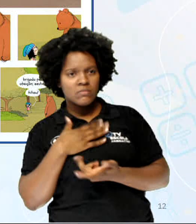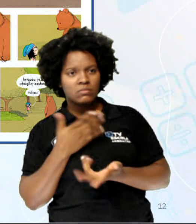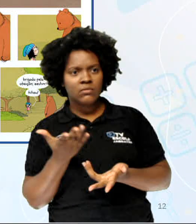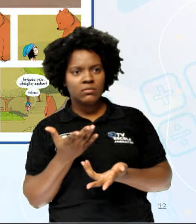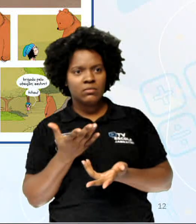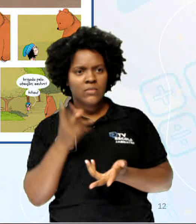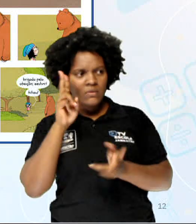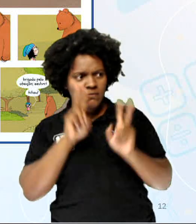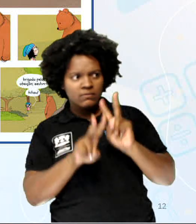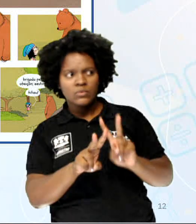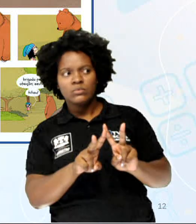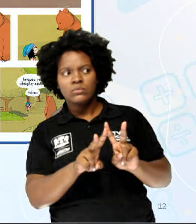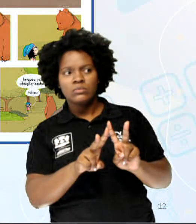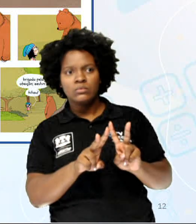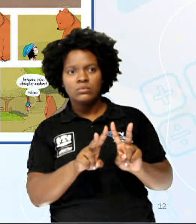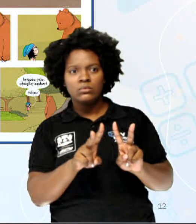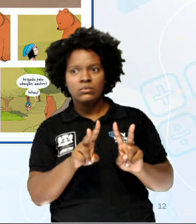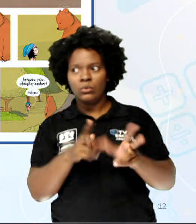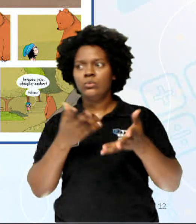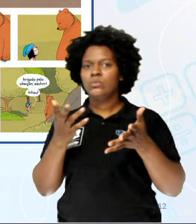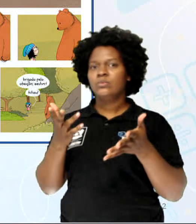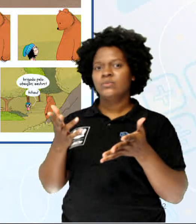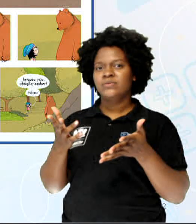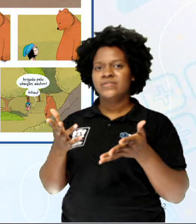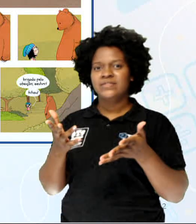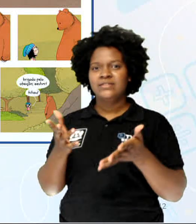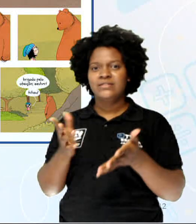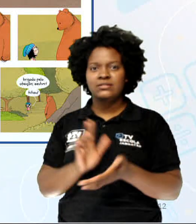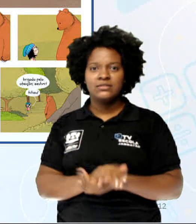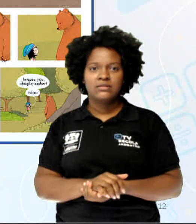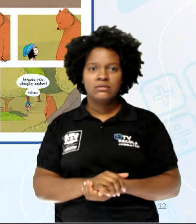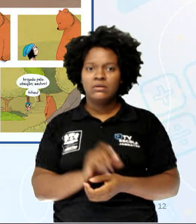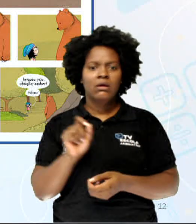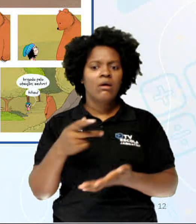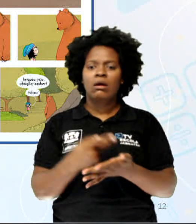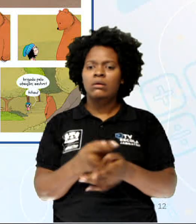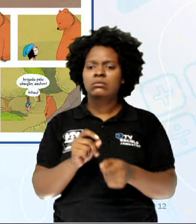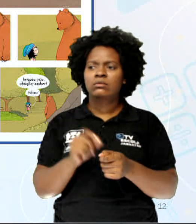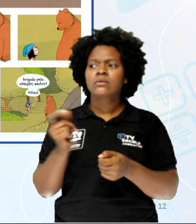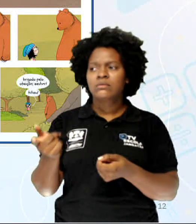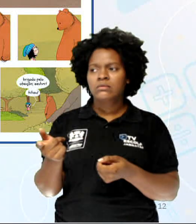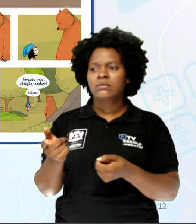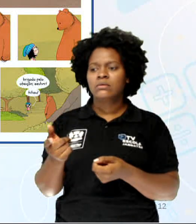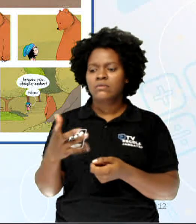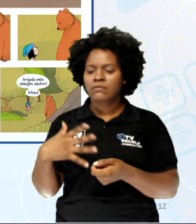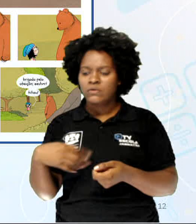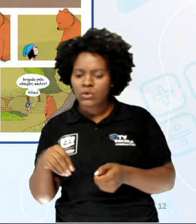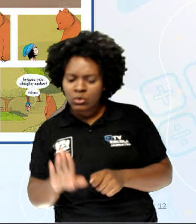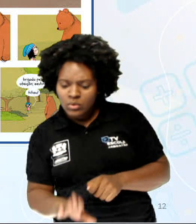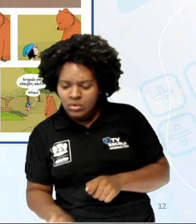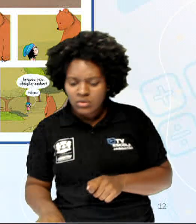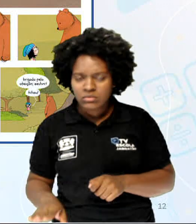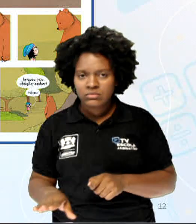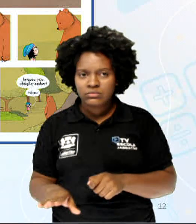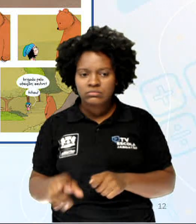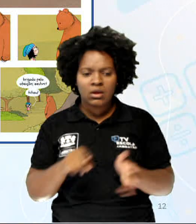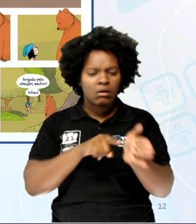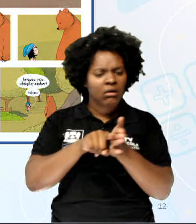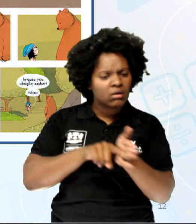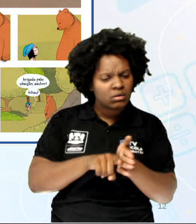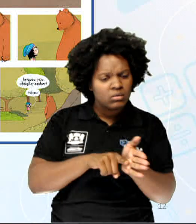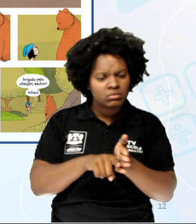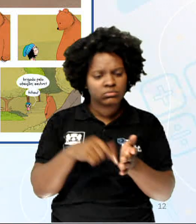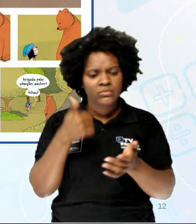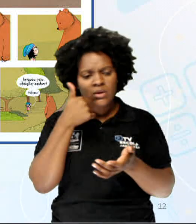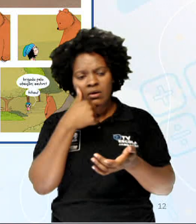Viu? Ups! O que está fazendo, filhote? Estou procurando meus